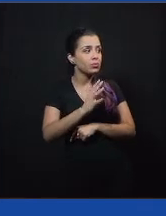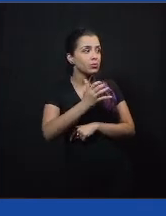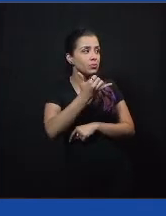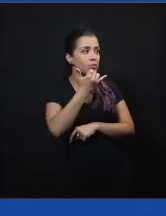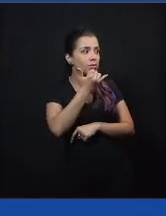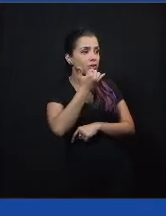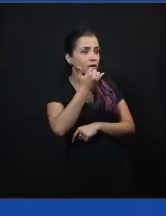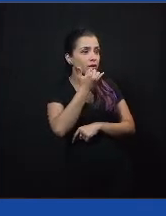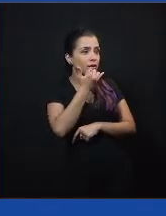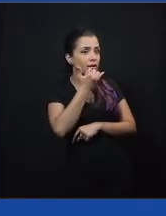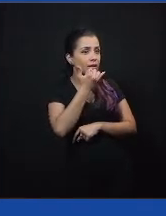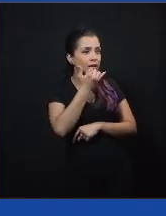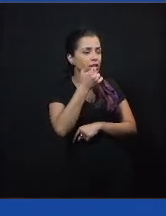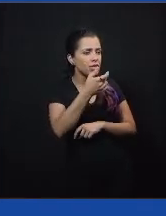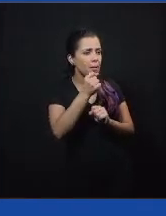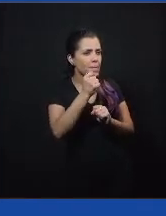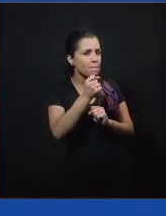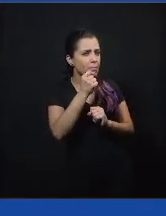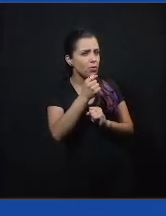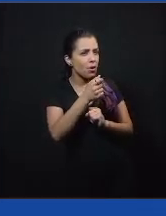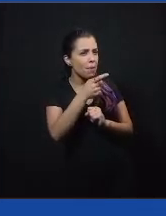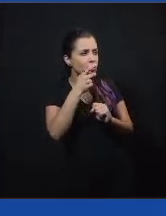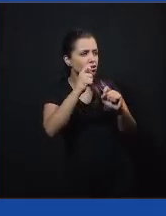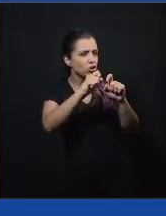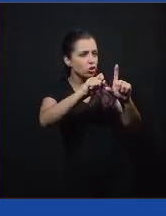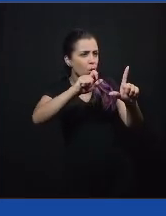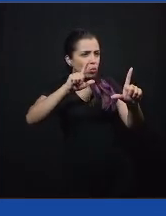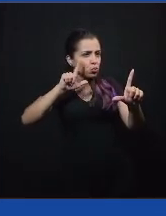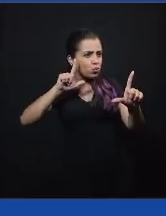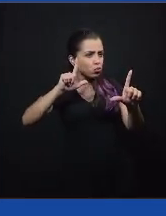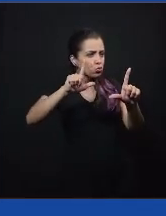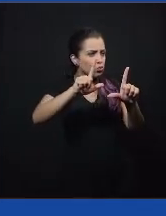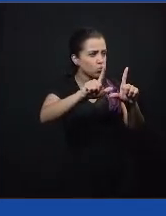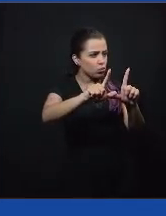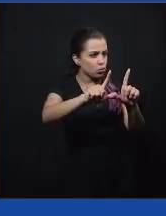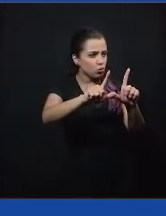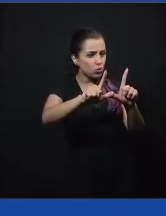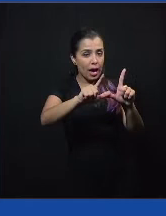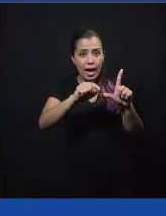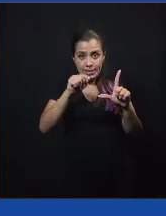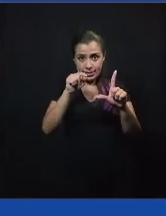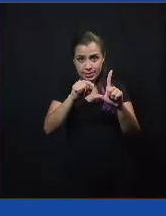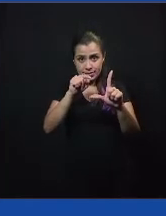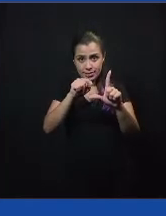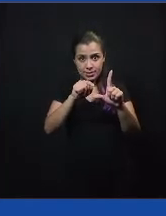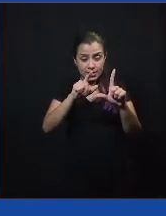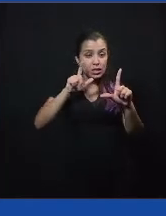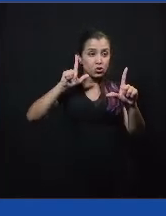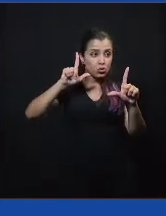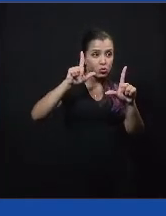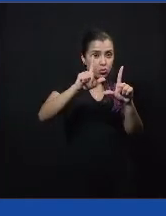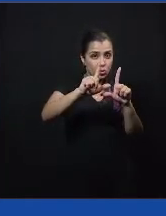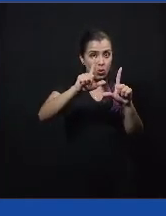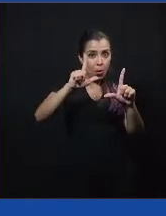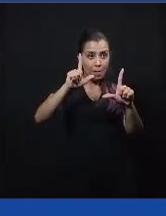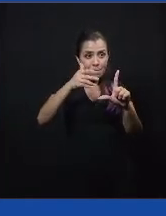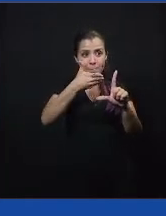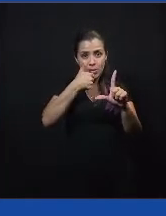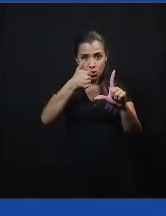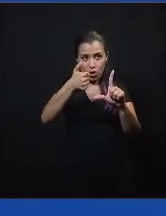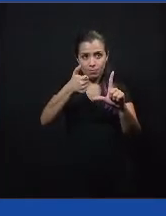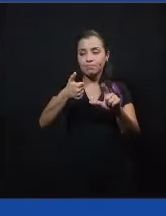minutos, não é isso. Mas se você puder caprichar um pouco mais no Zoom, vai ficar melhor para ver. Assim? Aí, manda ver. Obrigado, Léo.